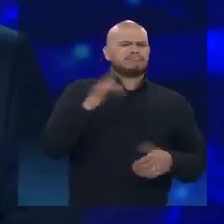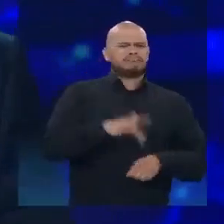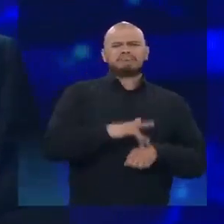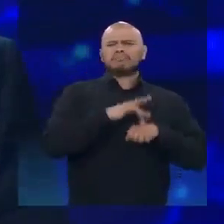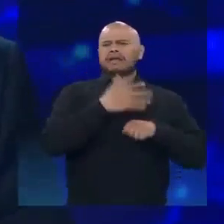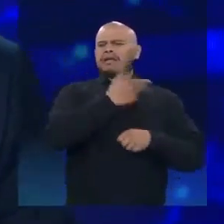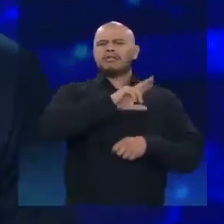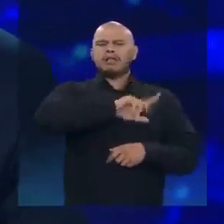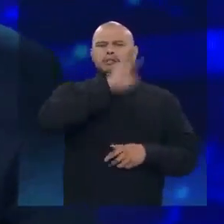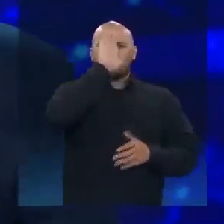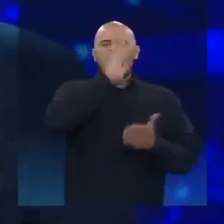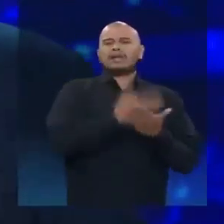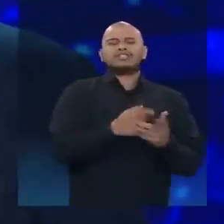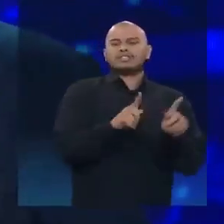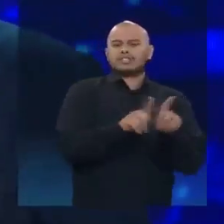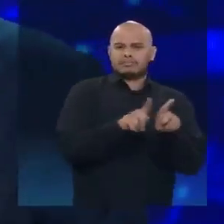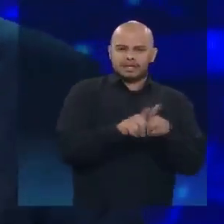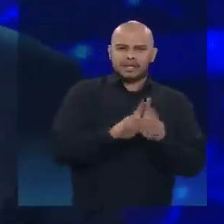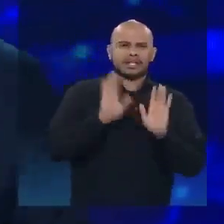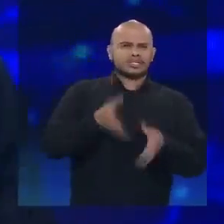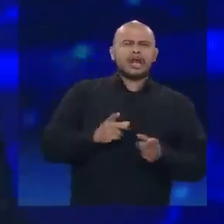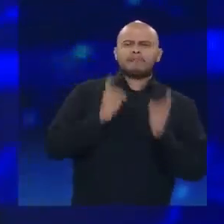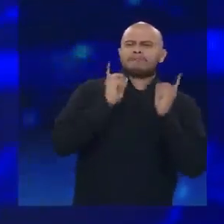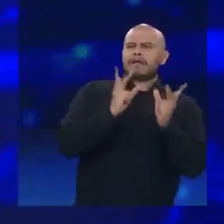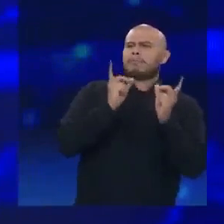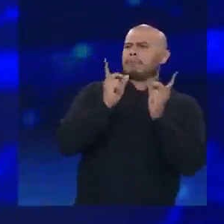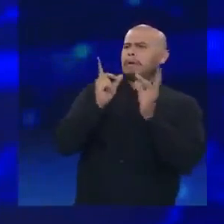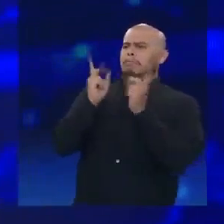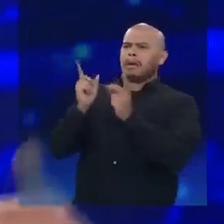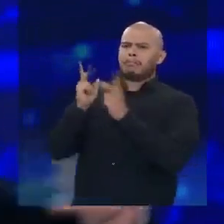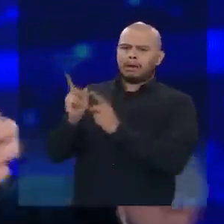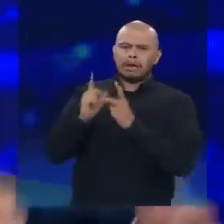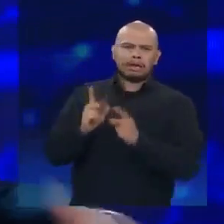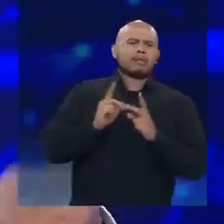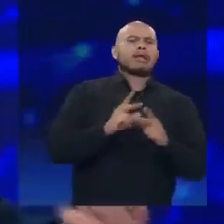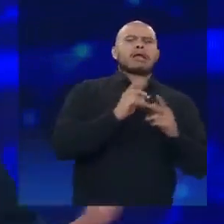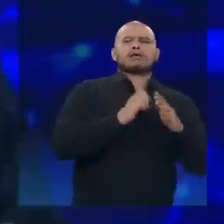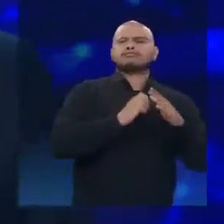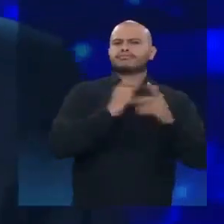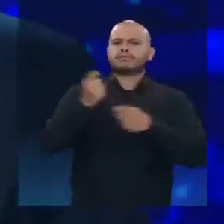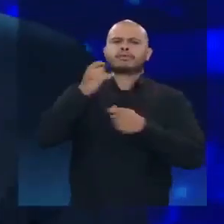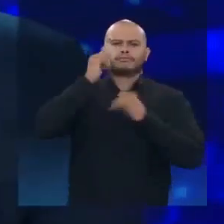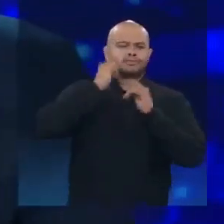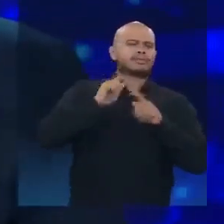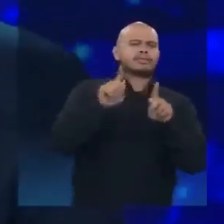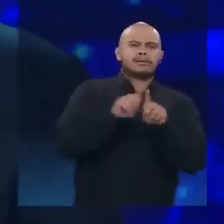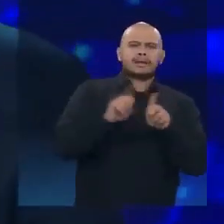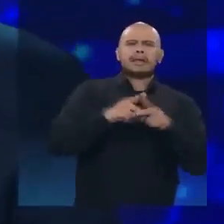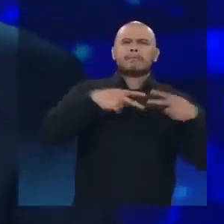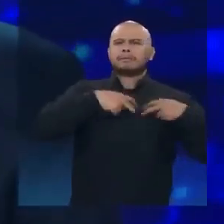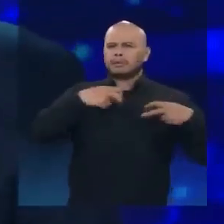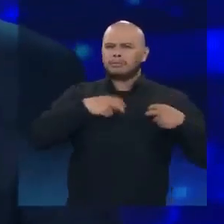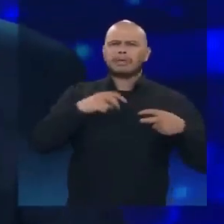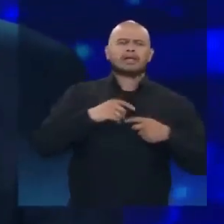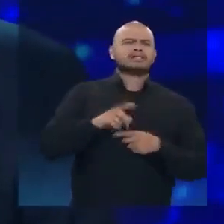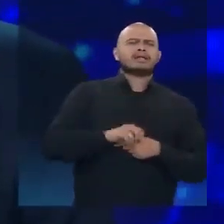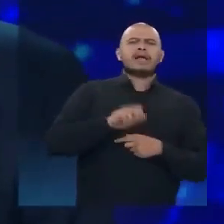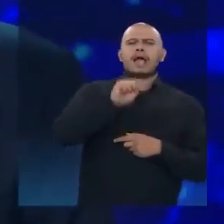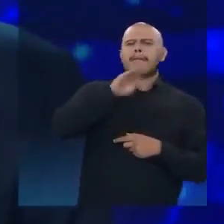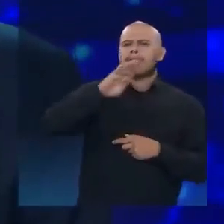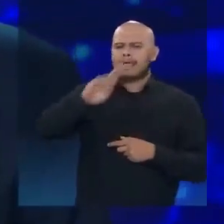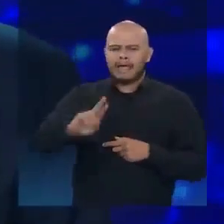saber o seguinte, já vendeu a Eletrobras, já vendeu a BR, está fatiando a Petrobras, privatizou a BR.